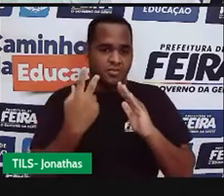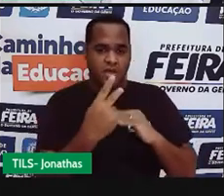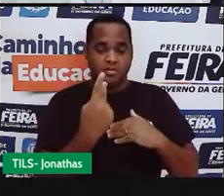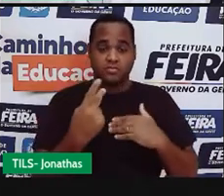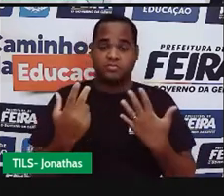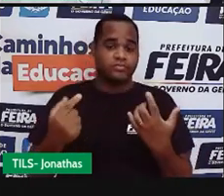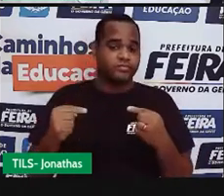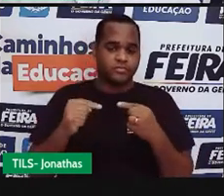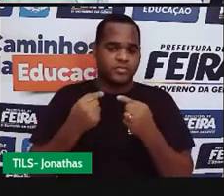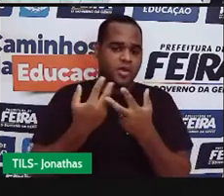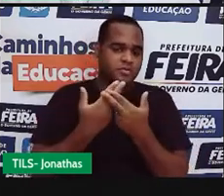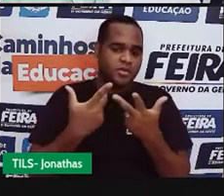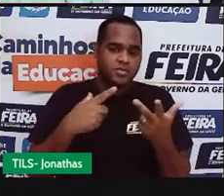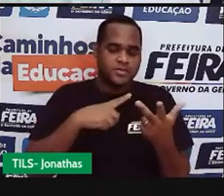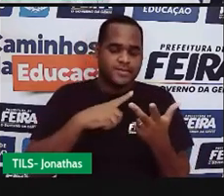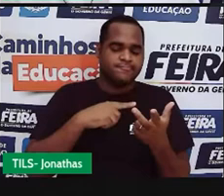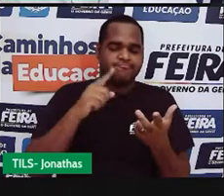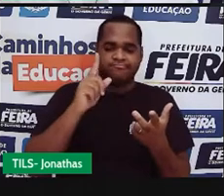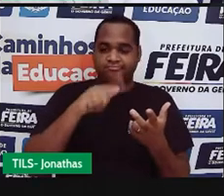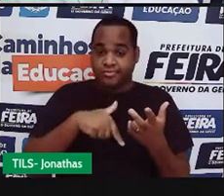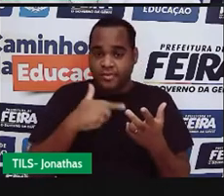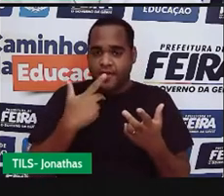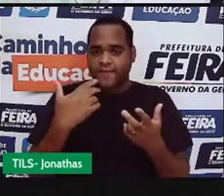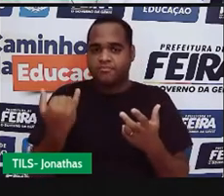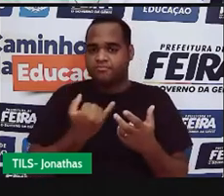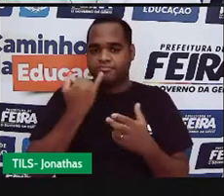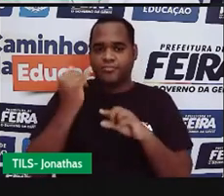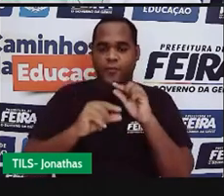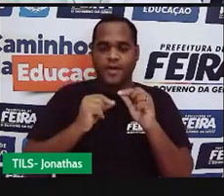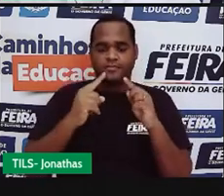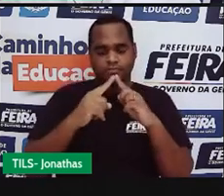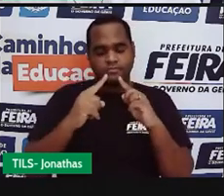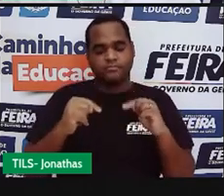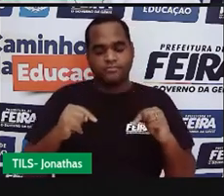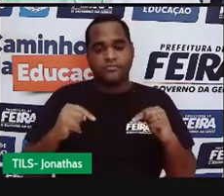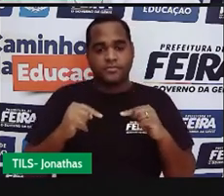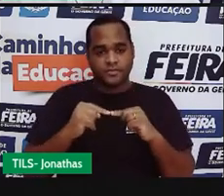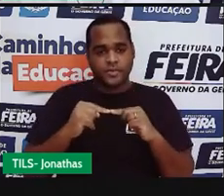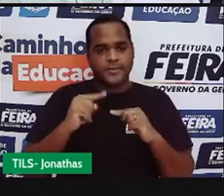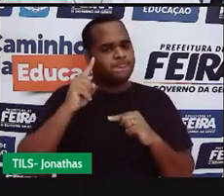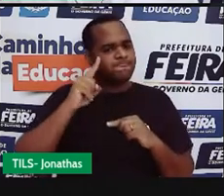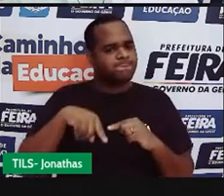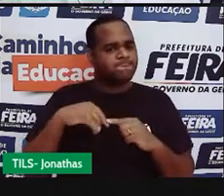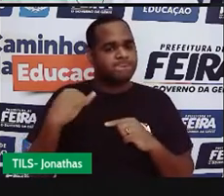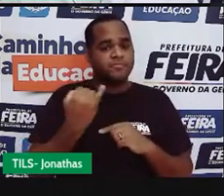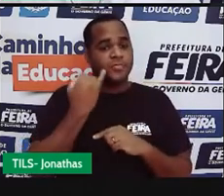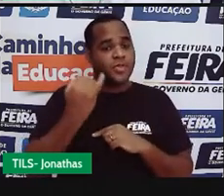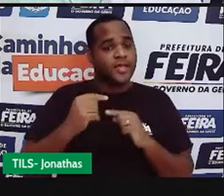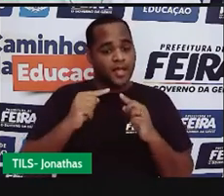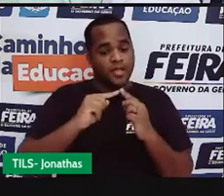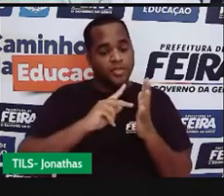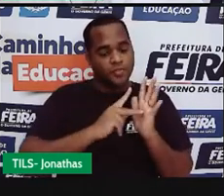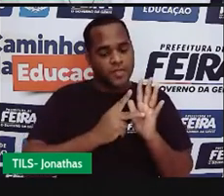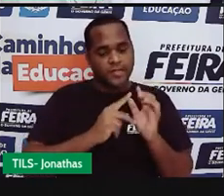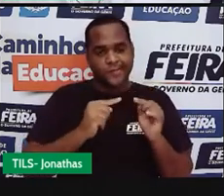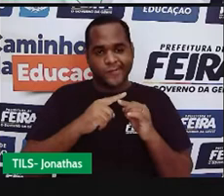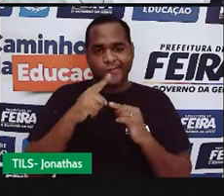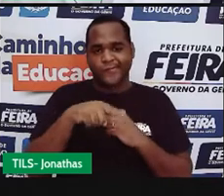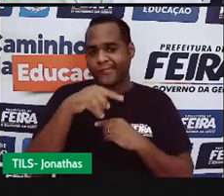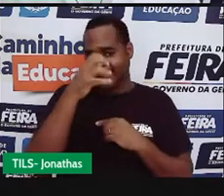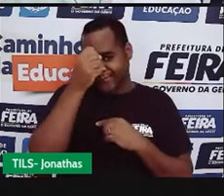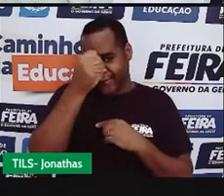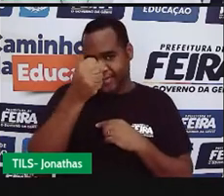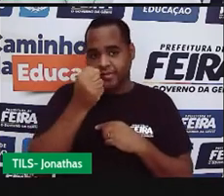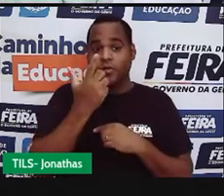conta dessa rigidez, né? Porque o triângulo é essa figura geométrica plana bem forte, né?